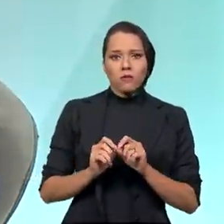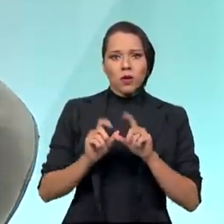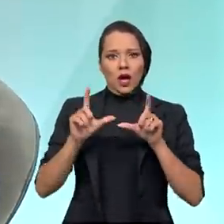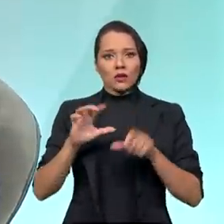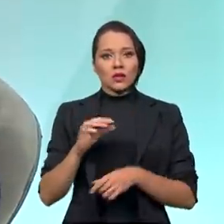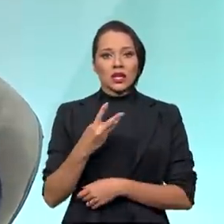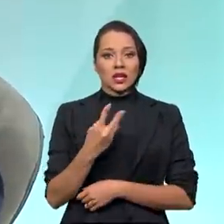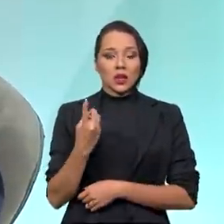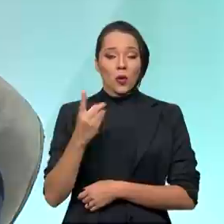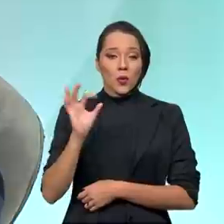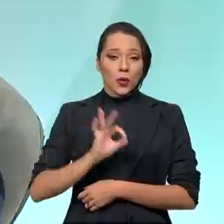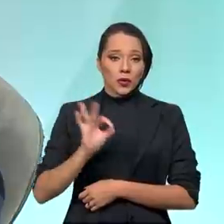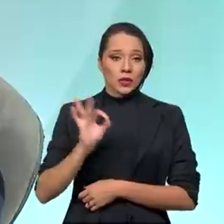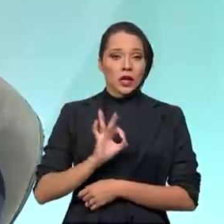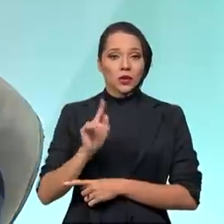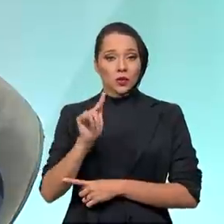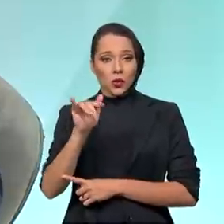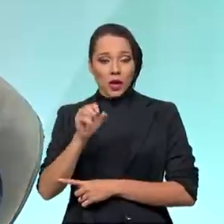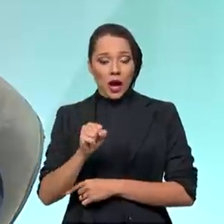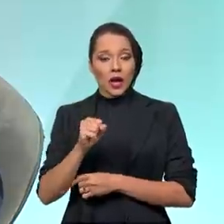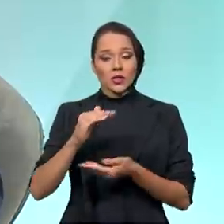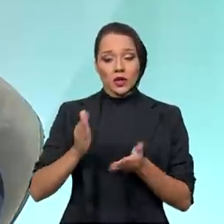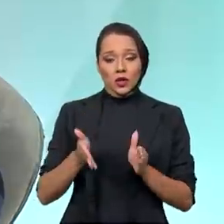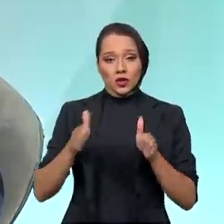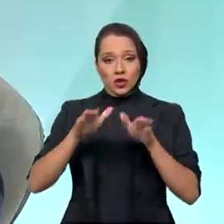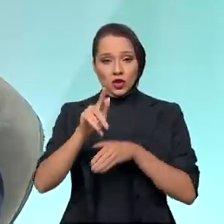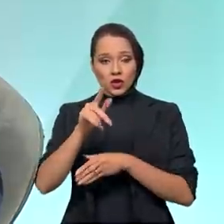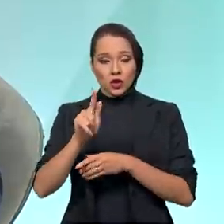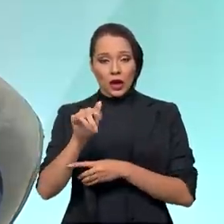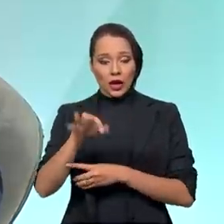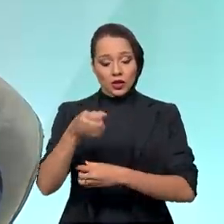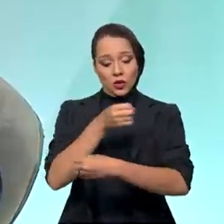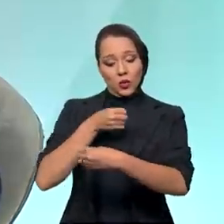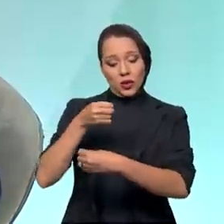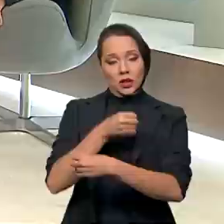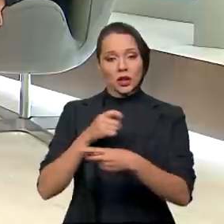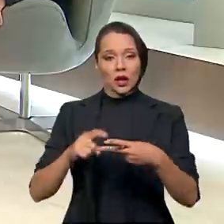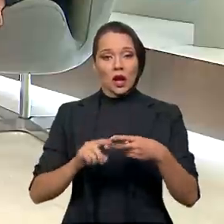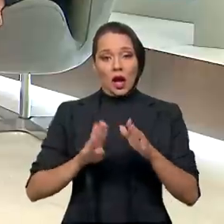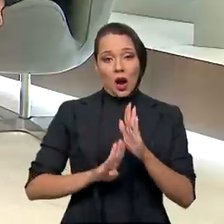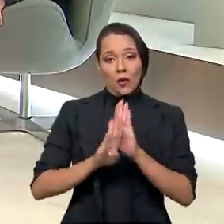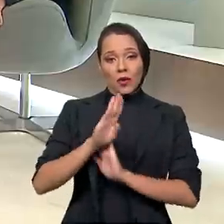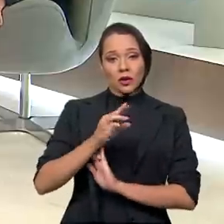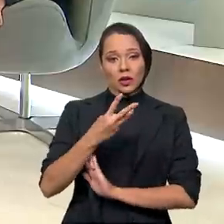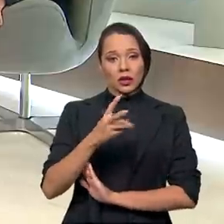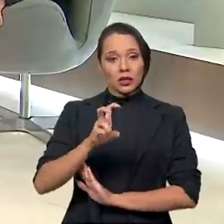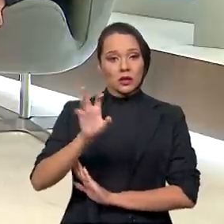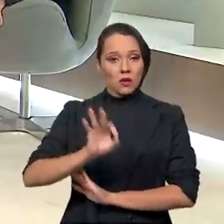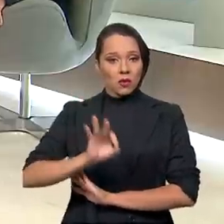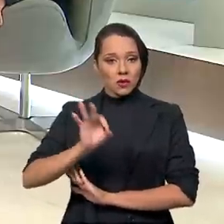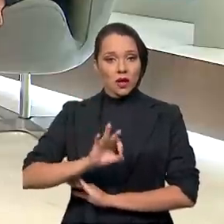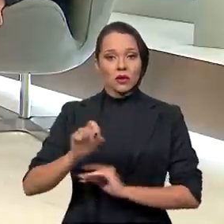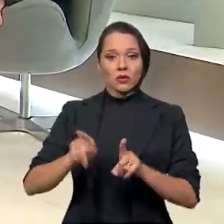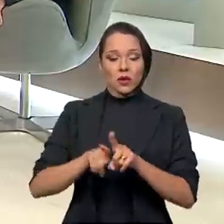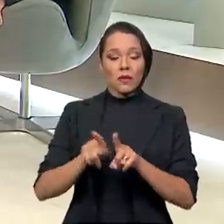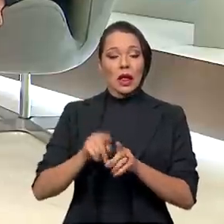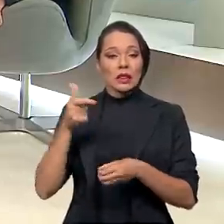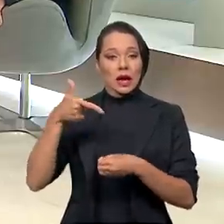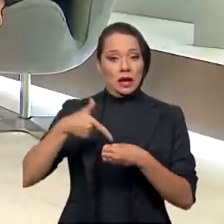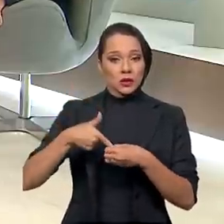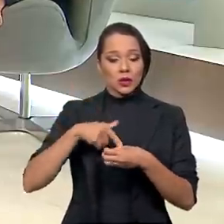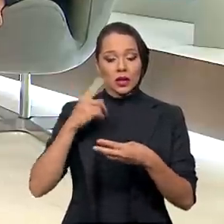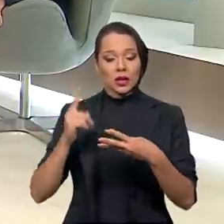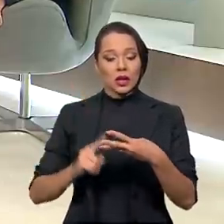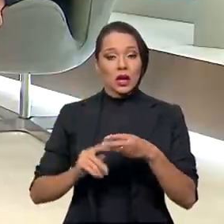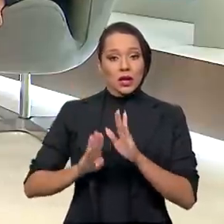ordem de 31% no gás de botijão, no gás de cozinha, aumento de cerca de 35% na gasolina